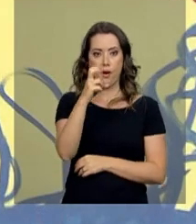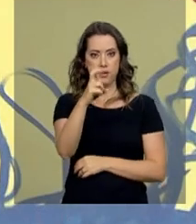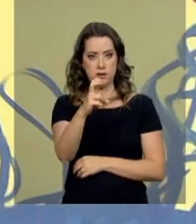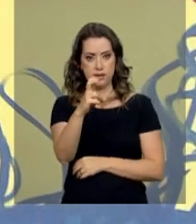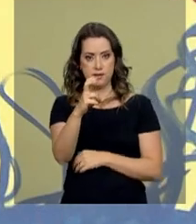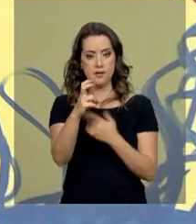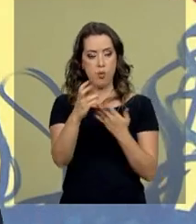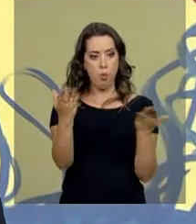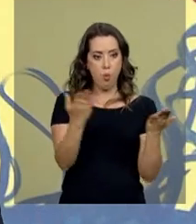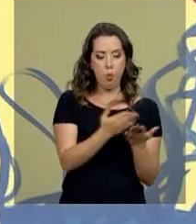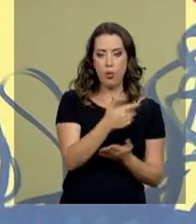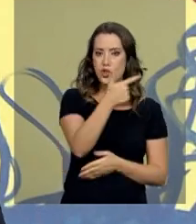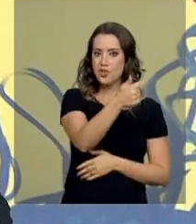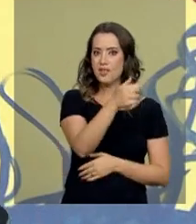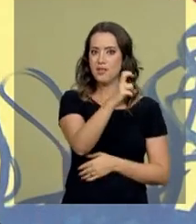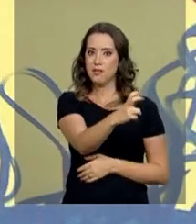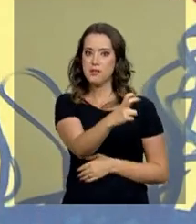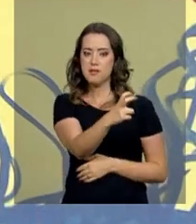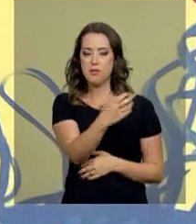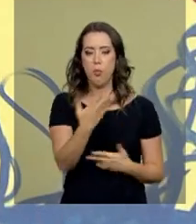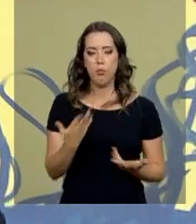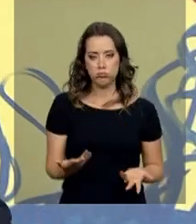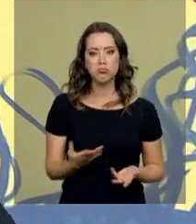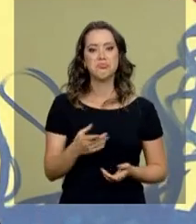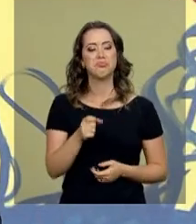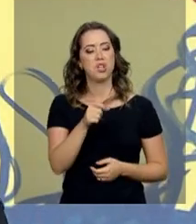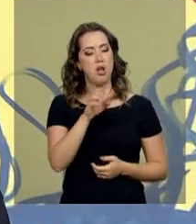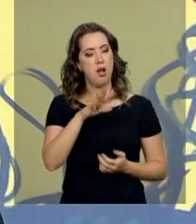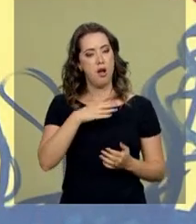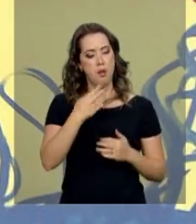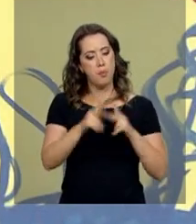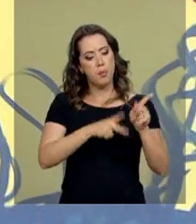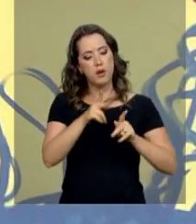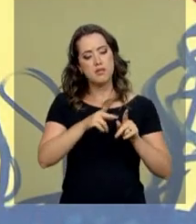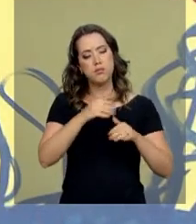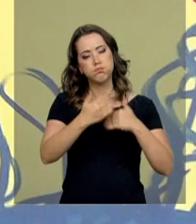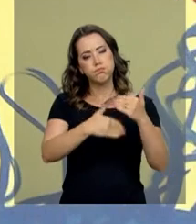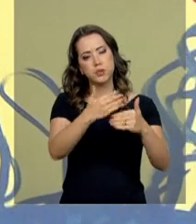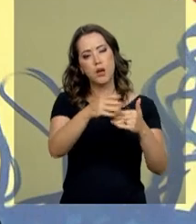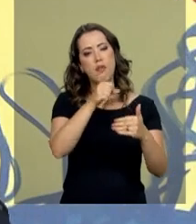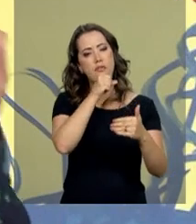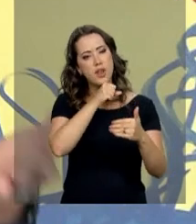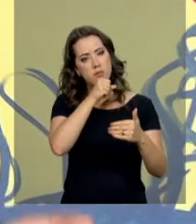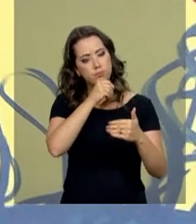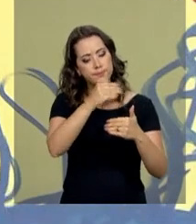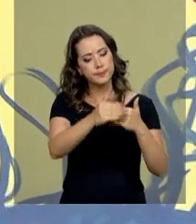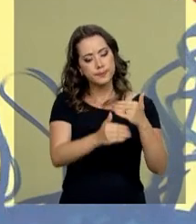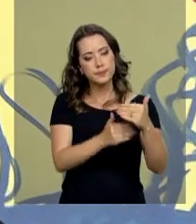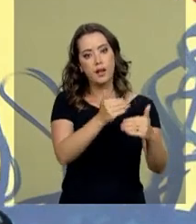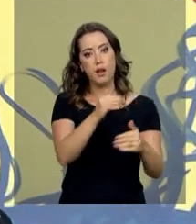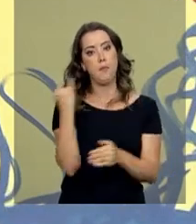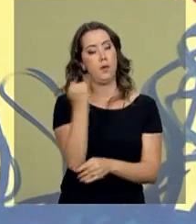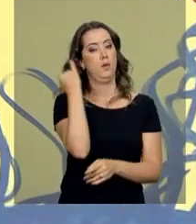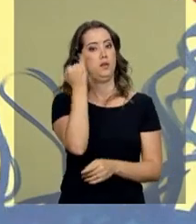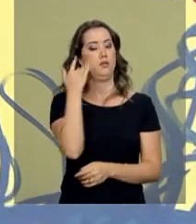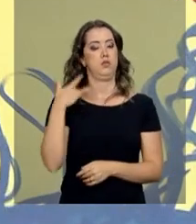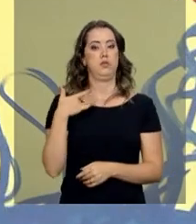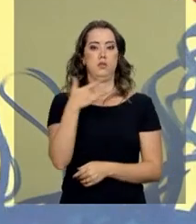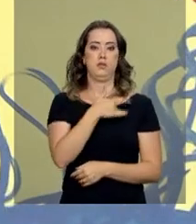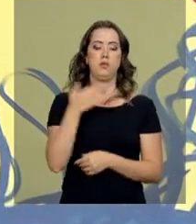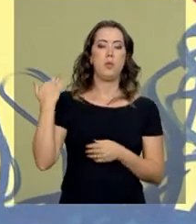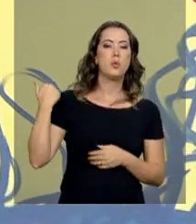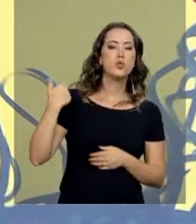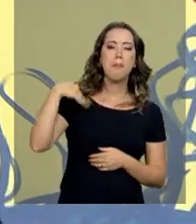2015. O envelhecimento da população tem impactos importantes na saúde. O estudo aponta que mais de